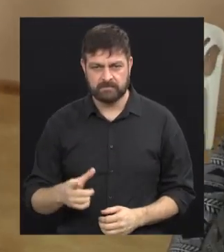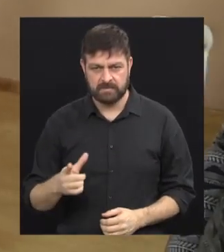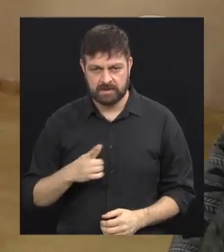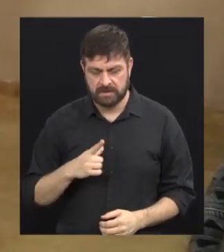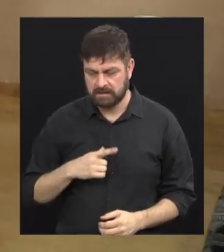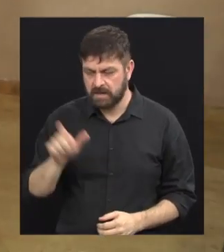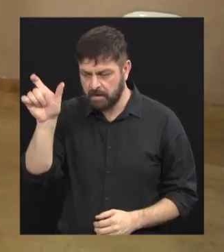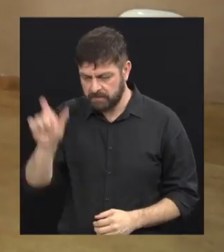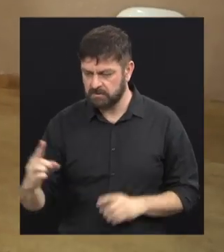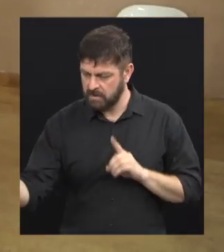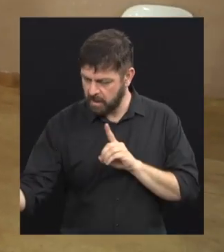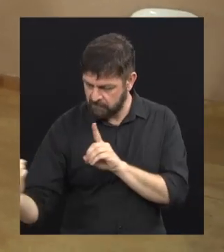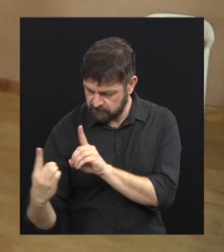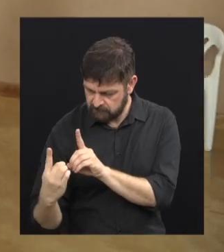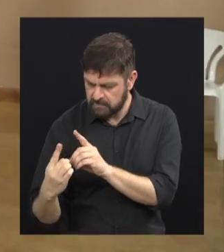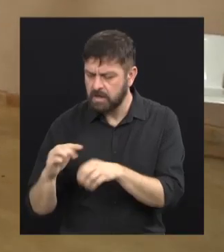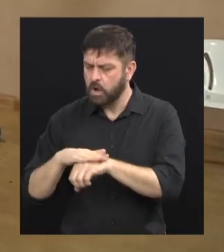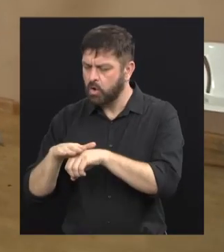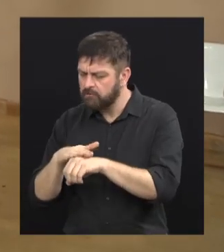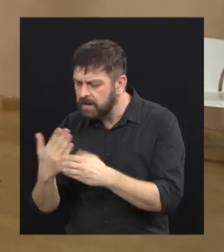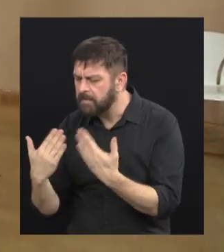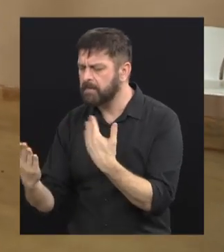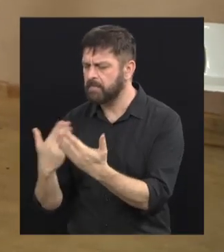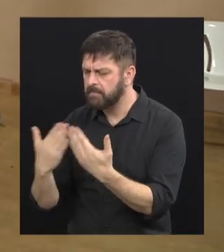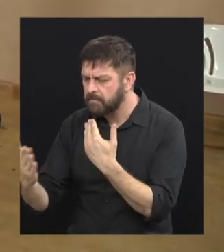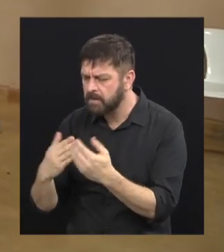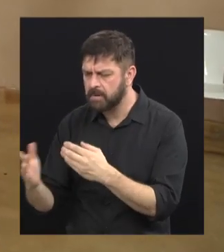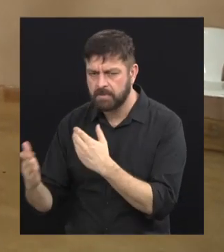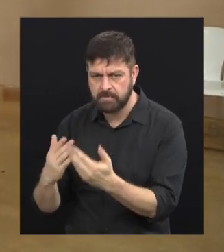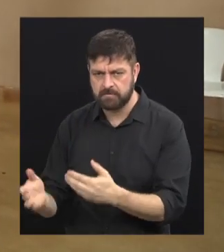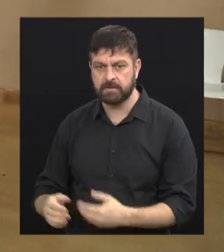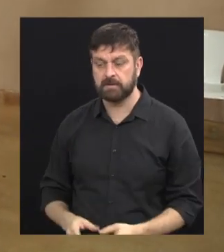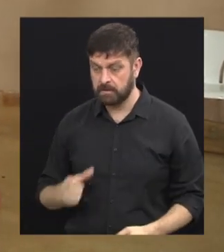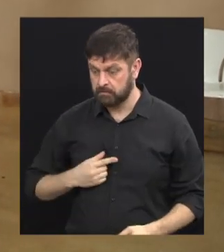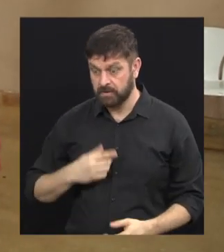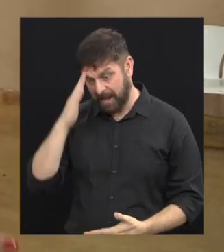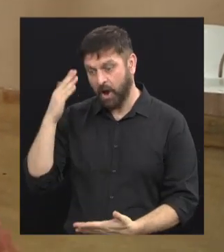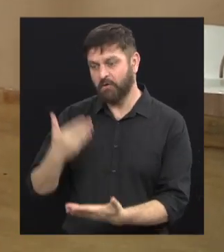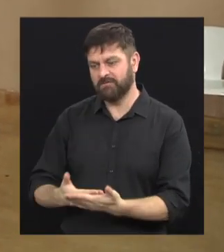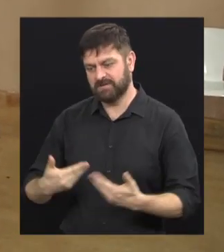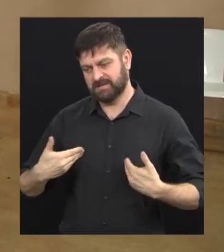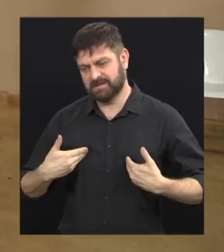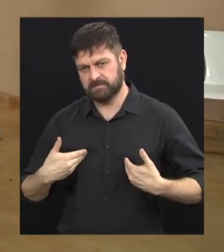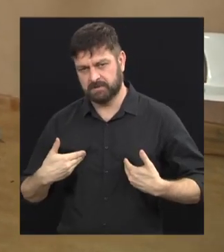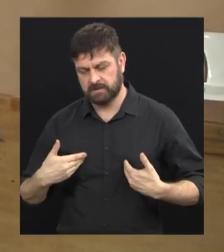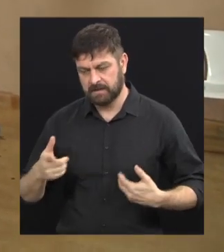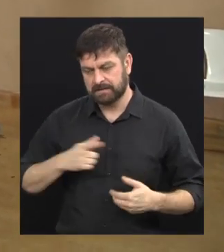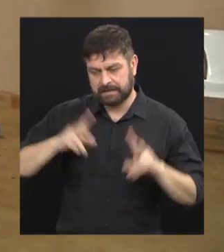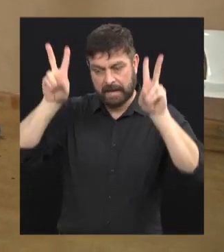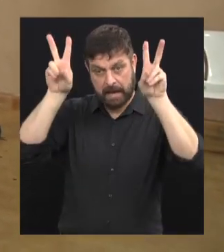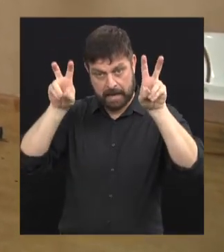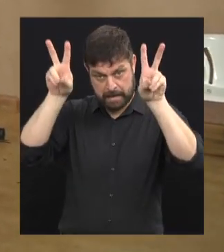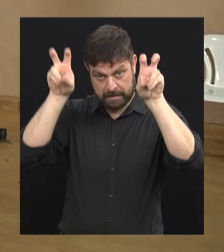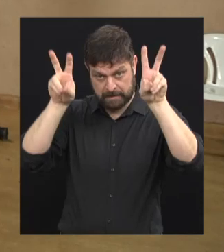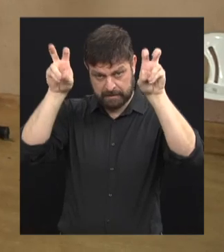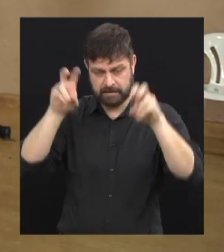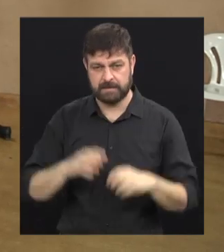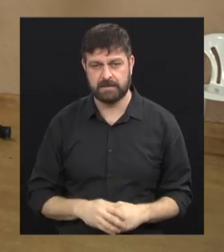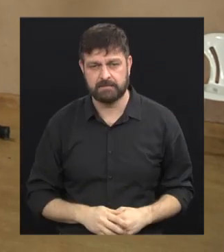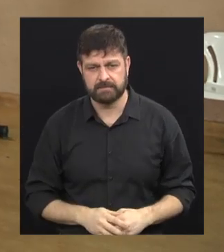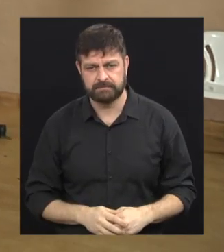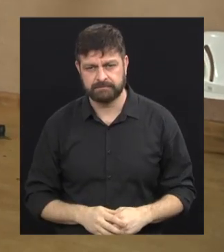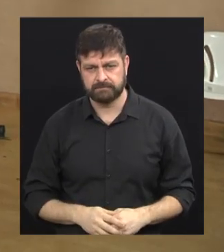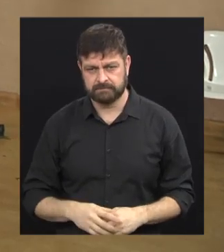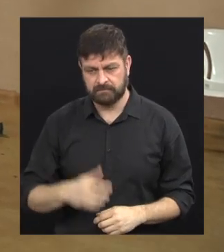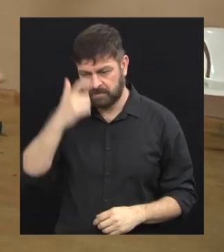abrem bastante comigo. Que é a confiança. Então, tem certos assuntos que